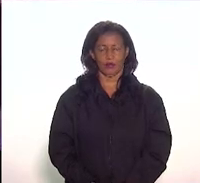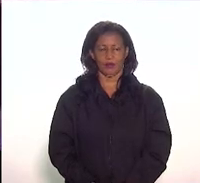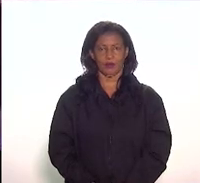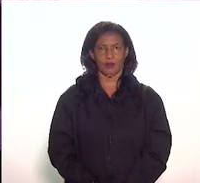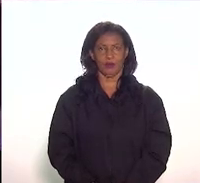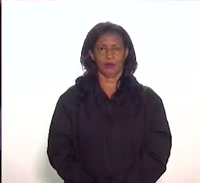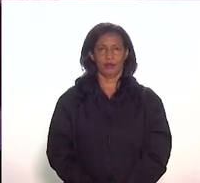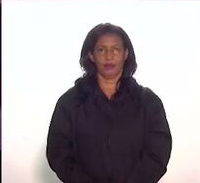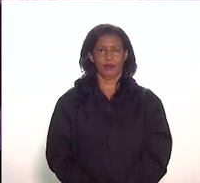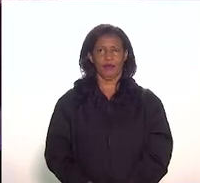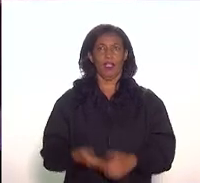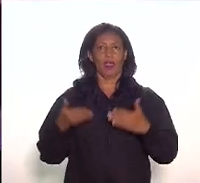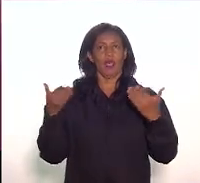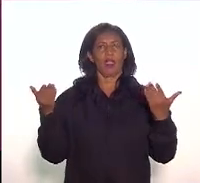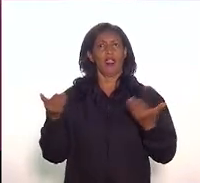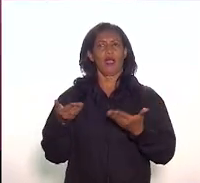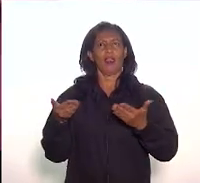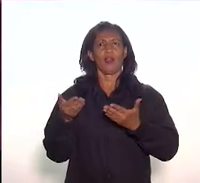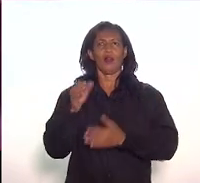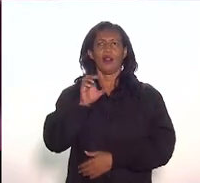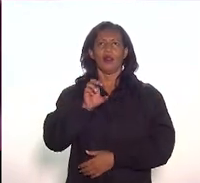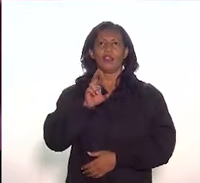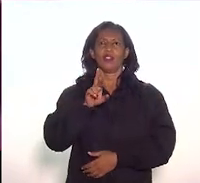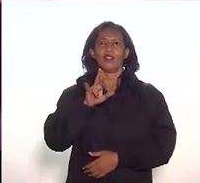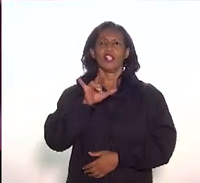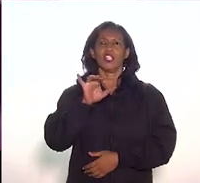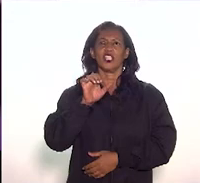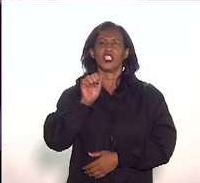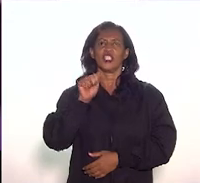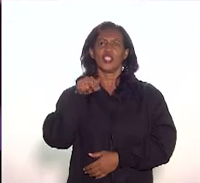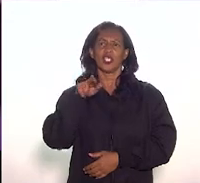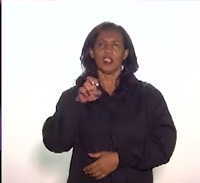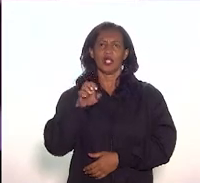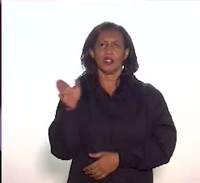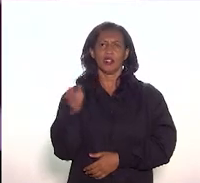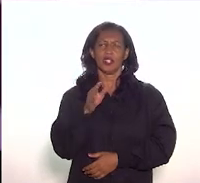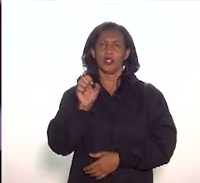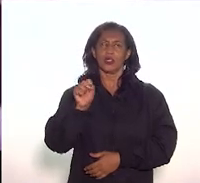Cristiane Souza. Eu estou obedecendo aqui uma